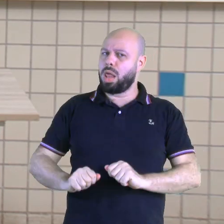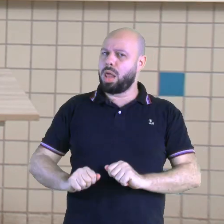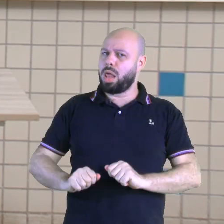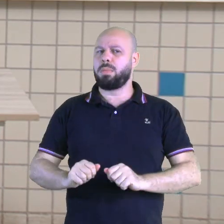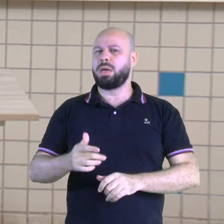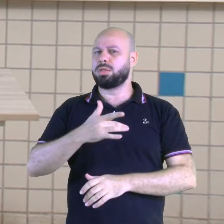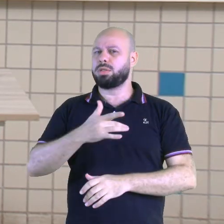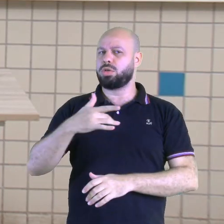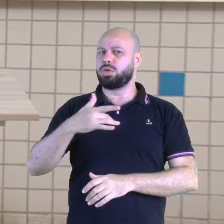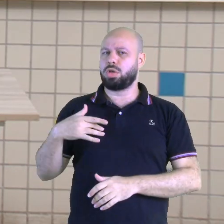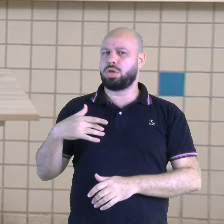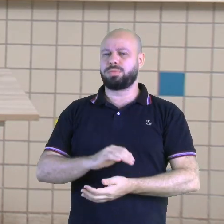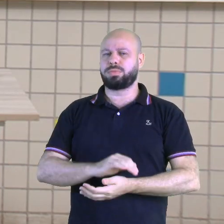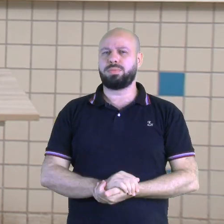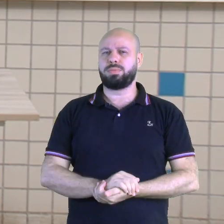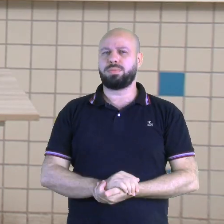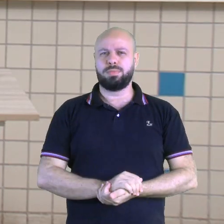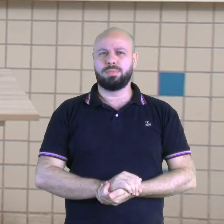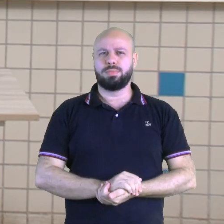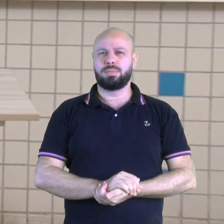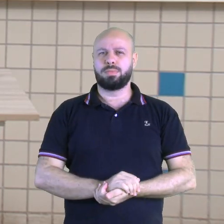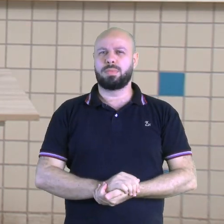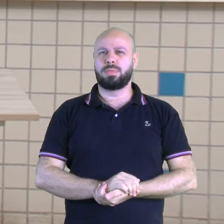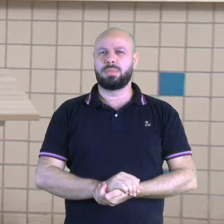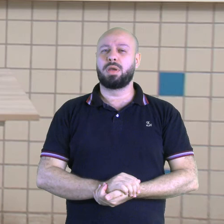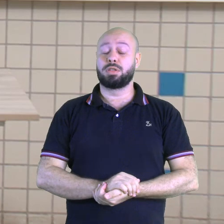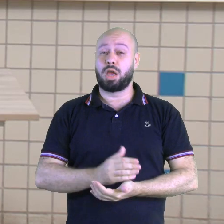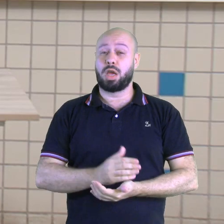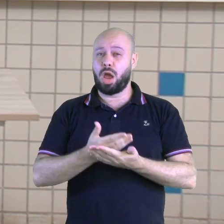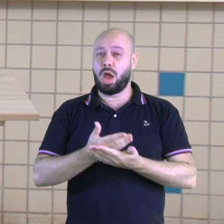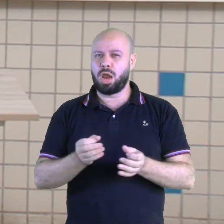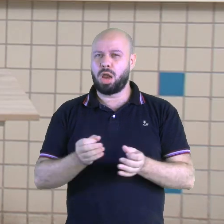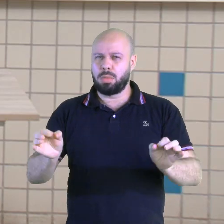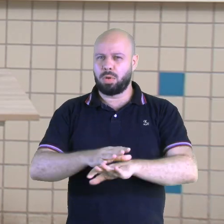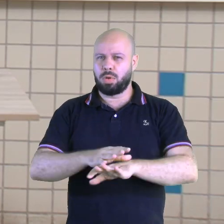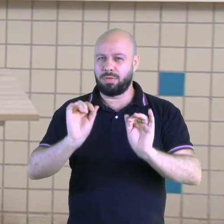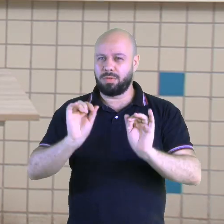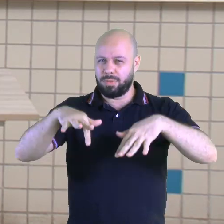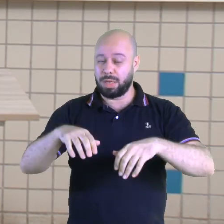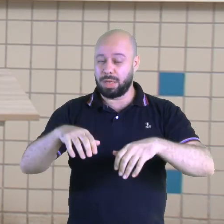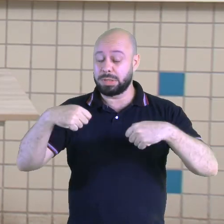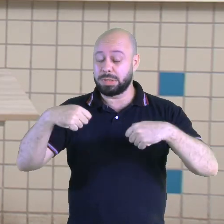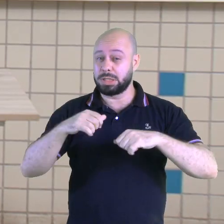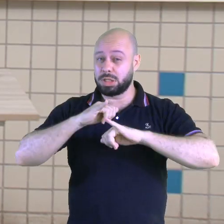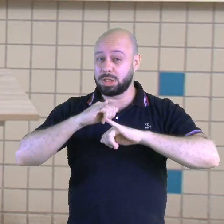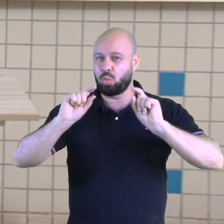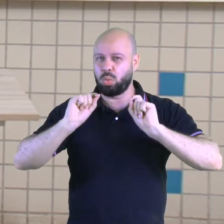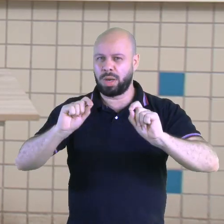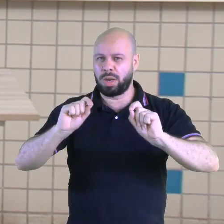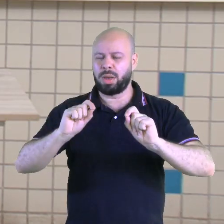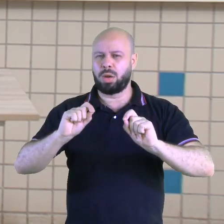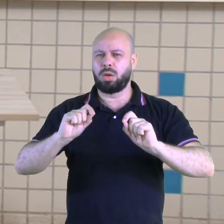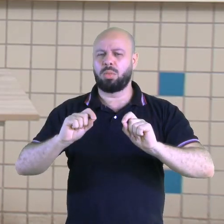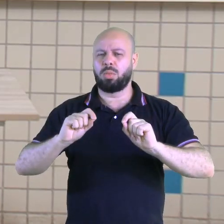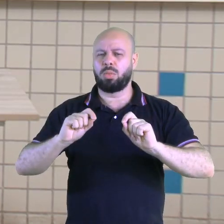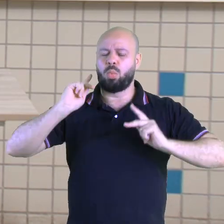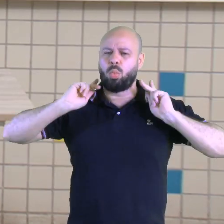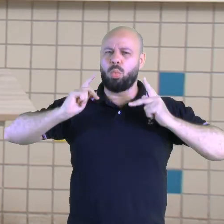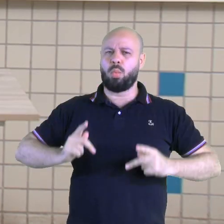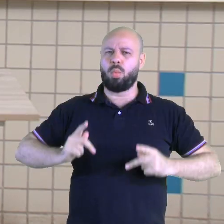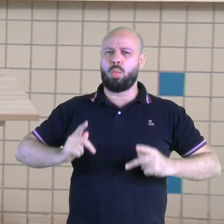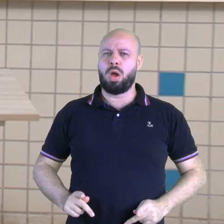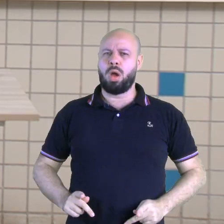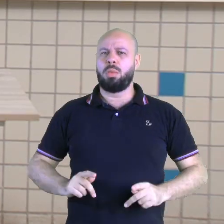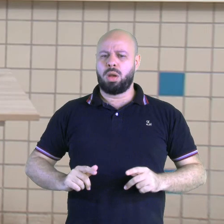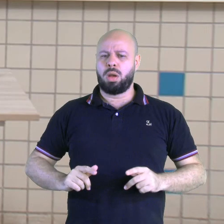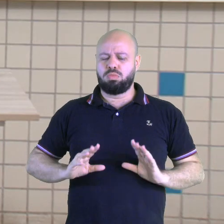para fechar essa aula aqui, eu quero dizer para vocês que o homem, na sua ação, ele precisa ter muita